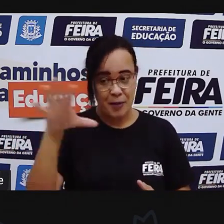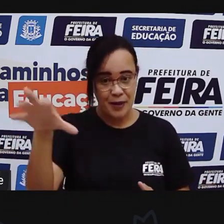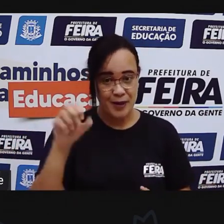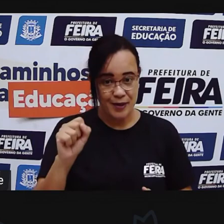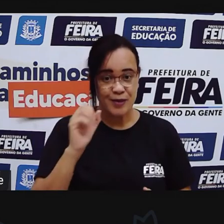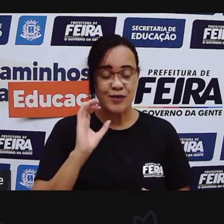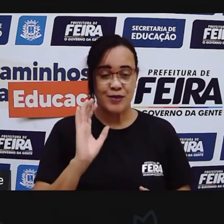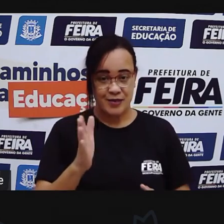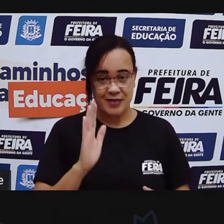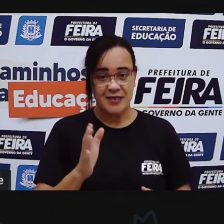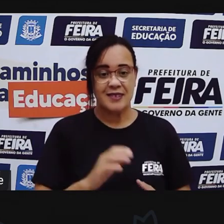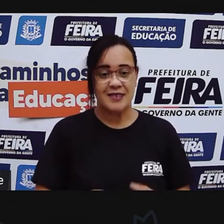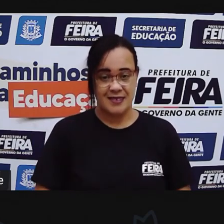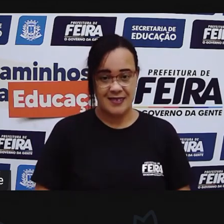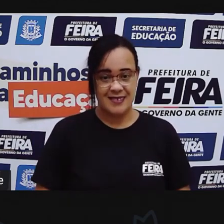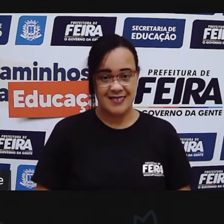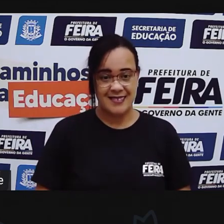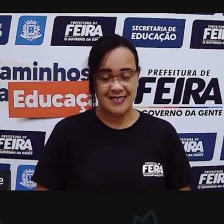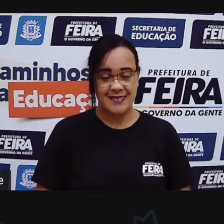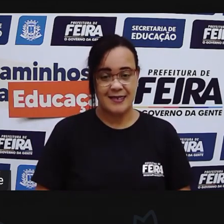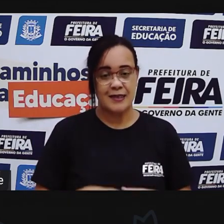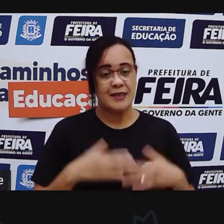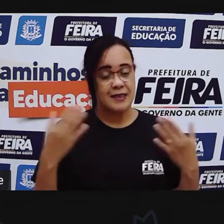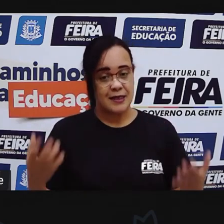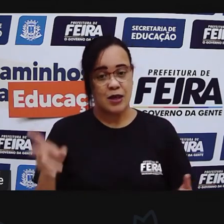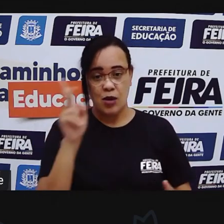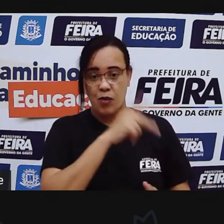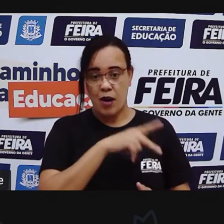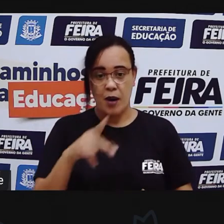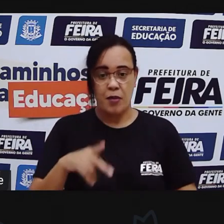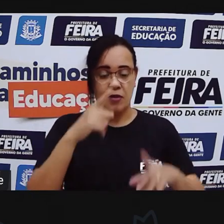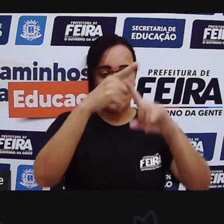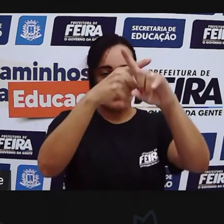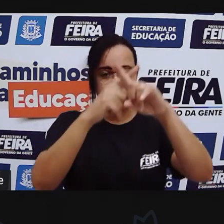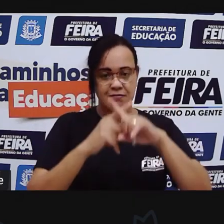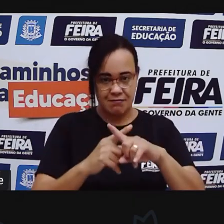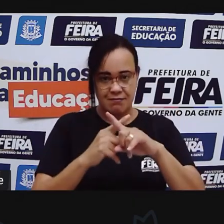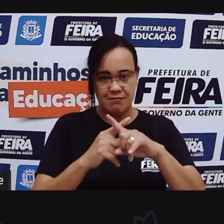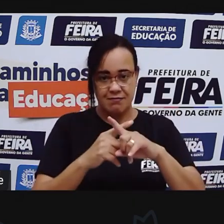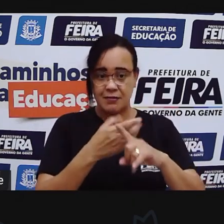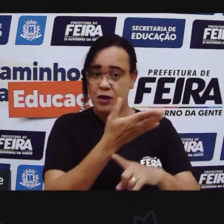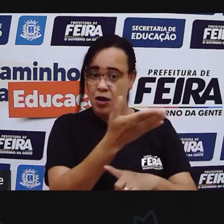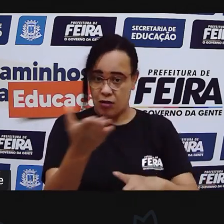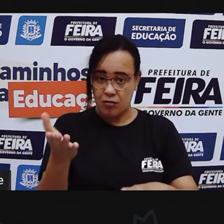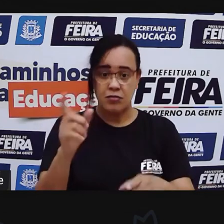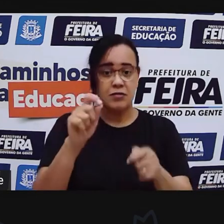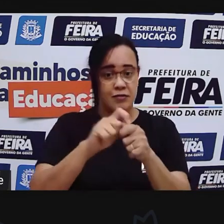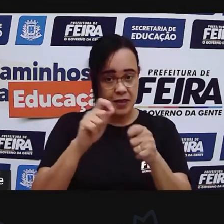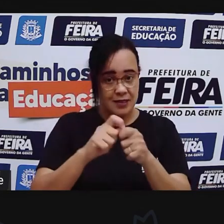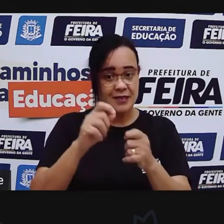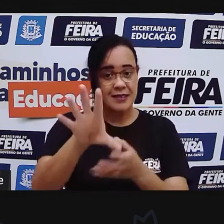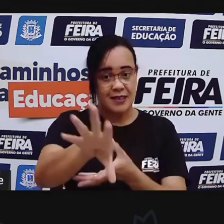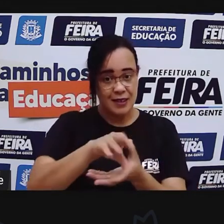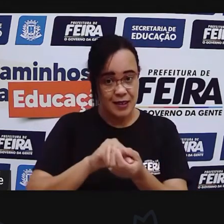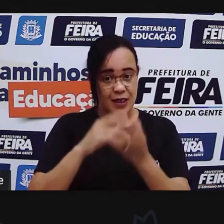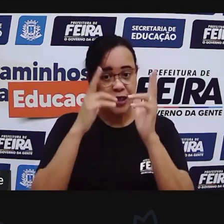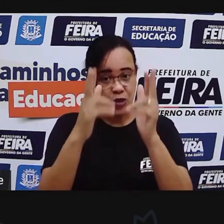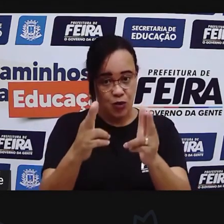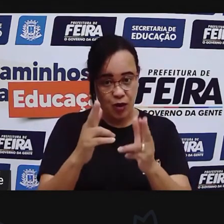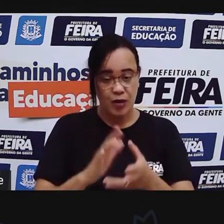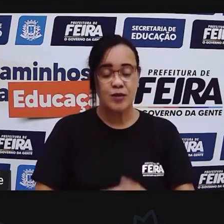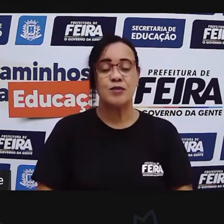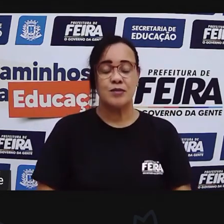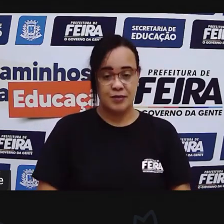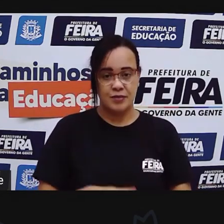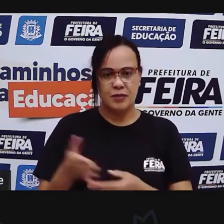Vamos fazer o seguinte. A prova vai te desafiar e você vai fazer os movimentos que a prova te falar para fazer. Tá certo? Então, como a prova